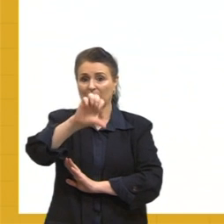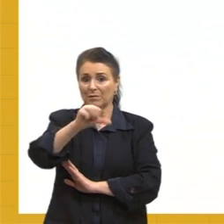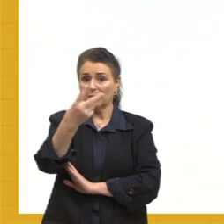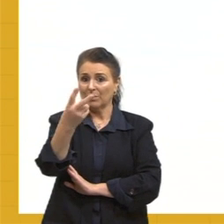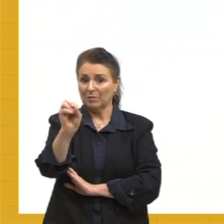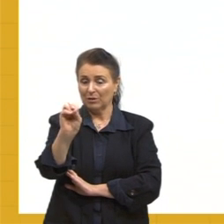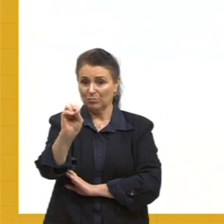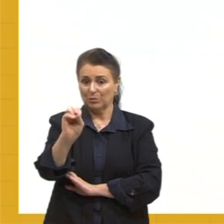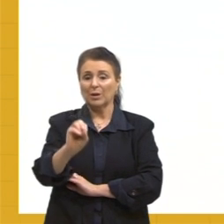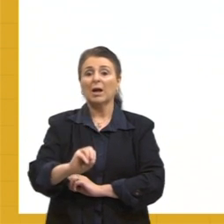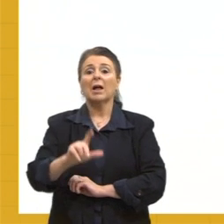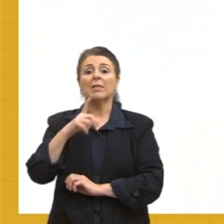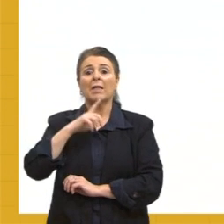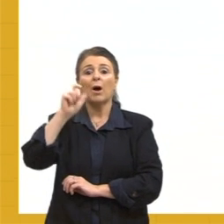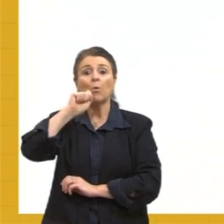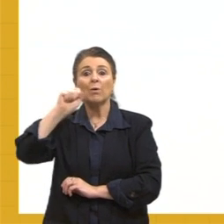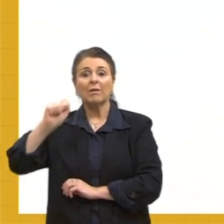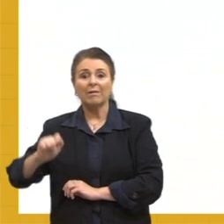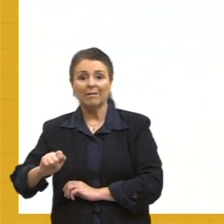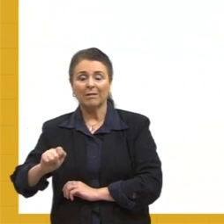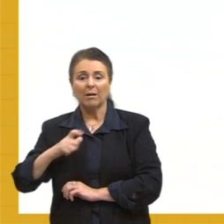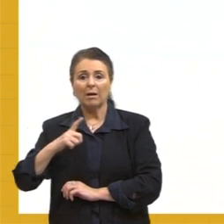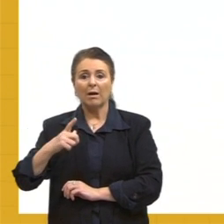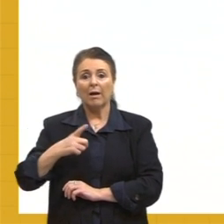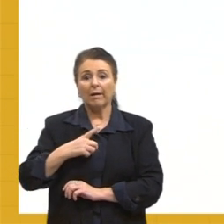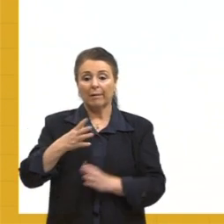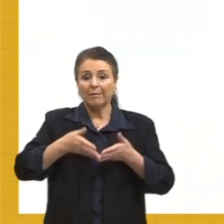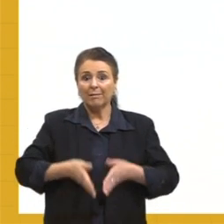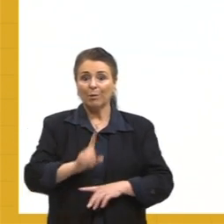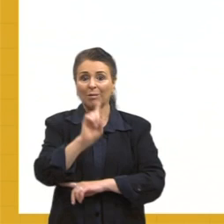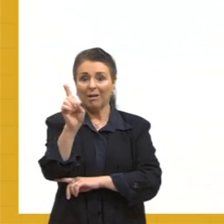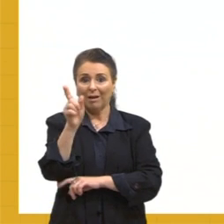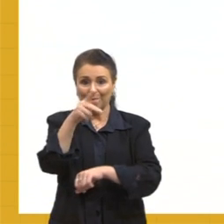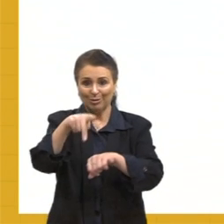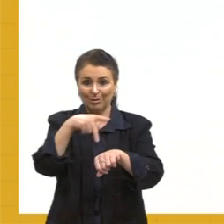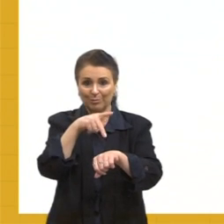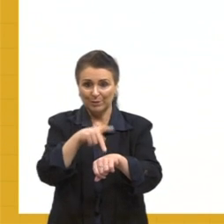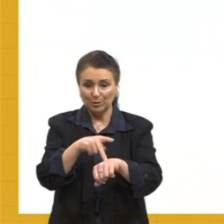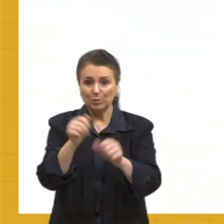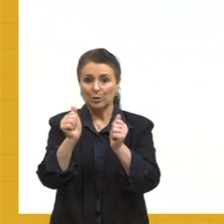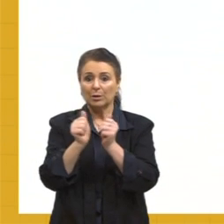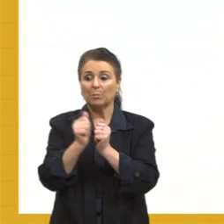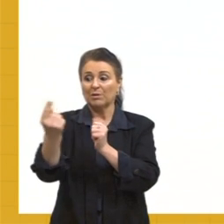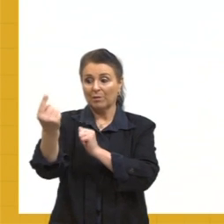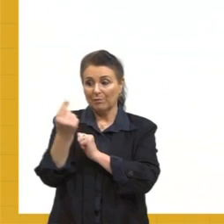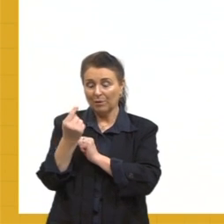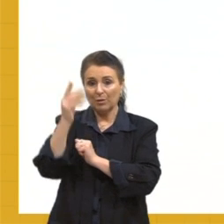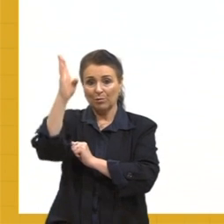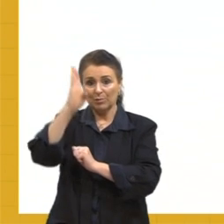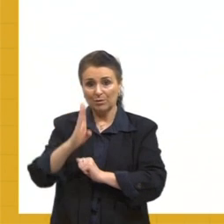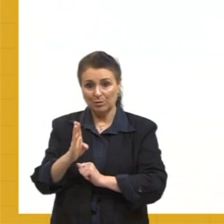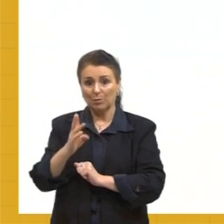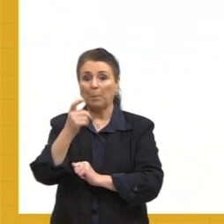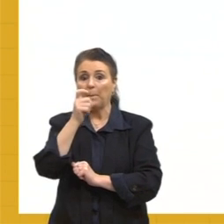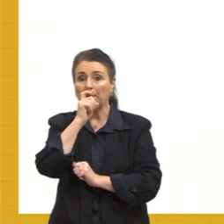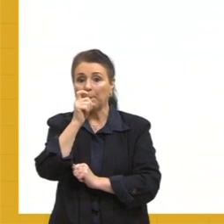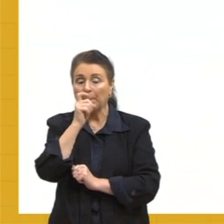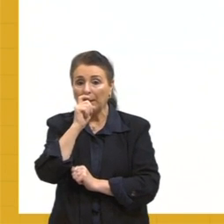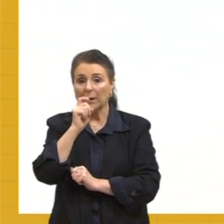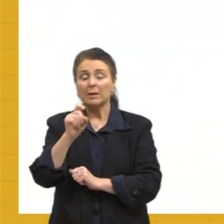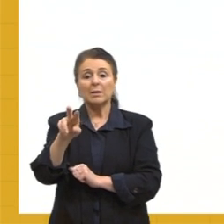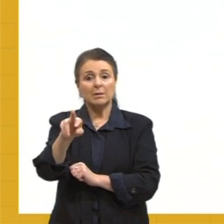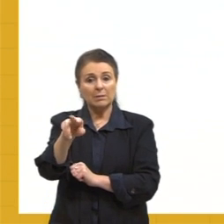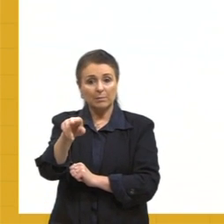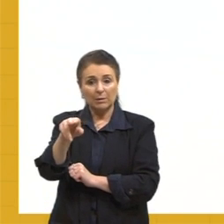chegou ao Brasil com os pais e duas irmãs em 1922. Em 1943, Clarice iniciou sua carreira literária